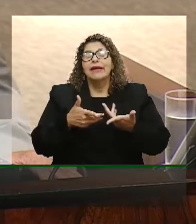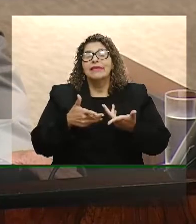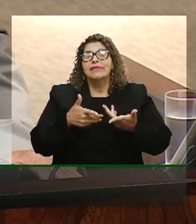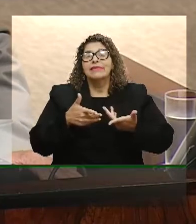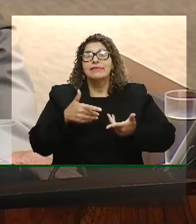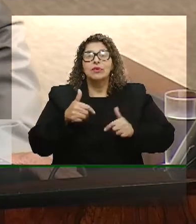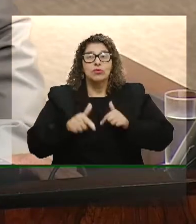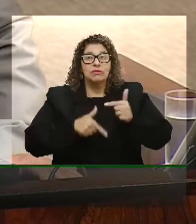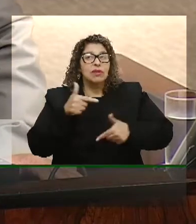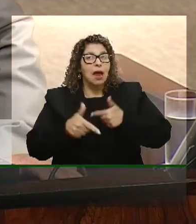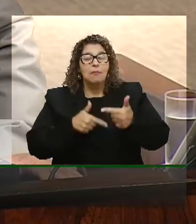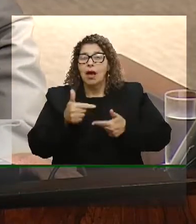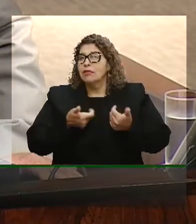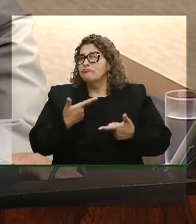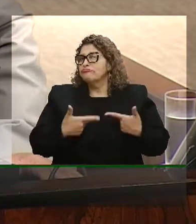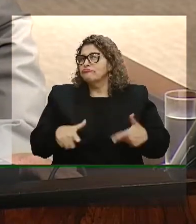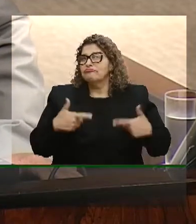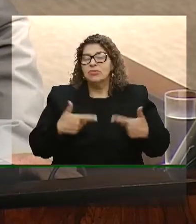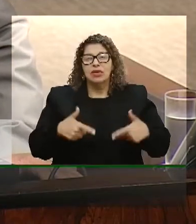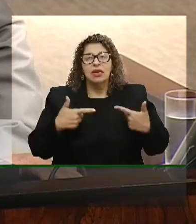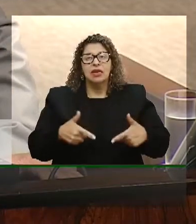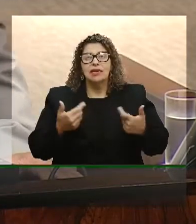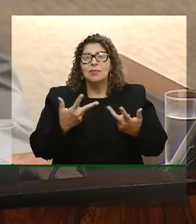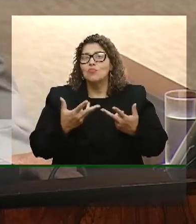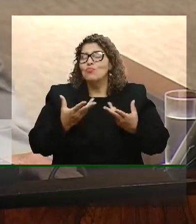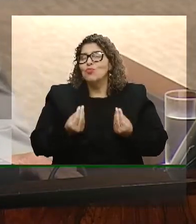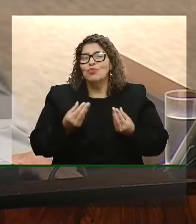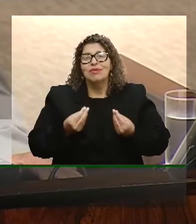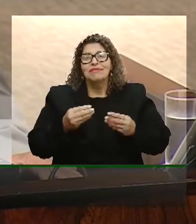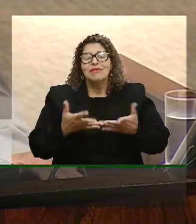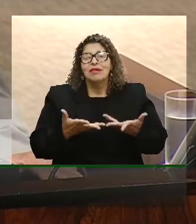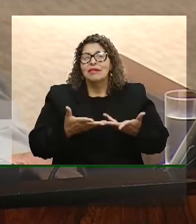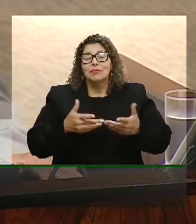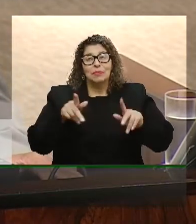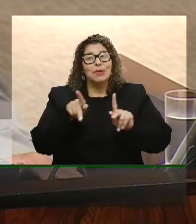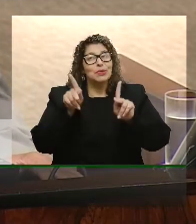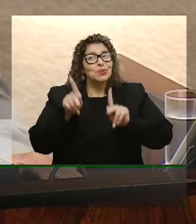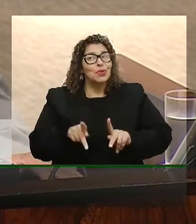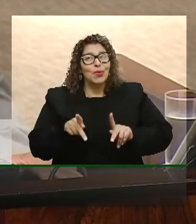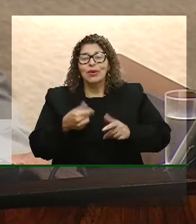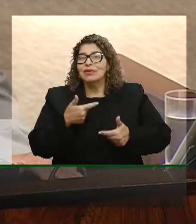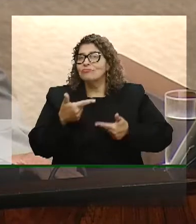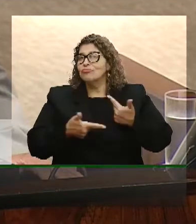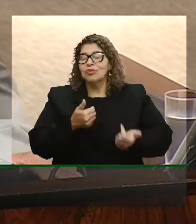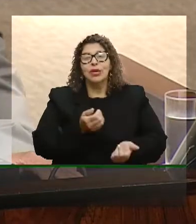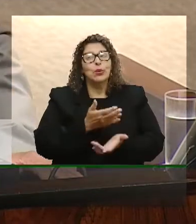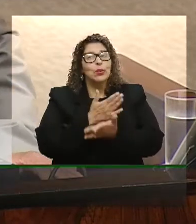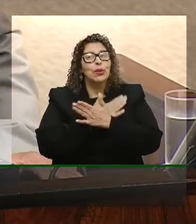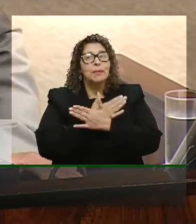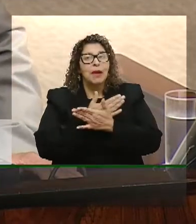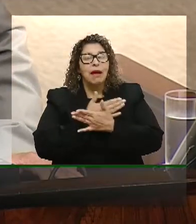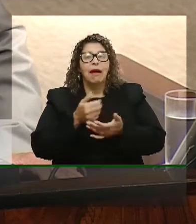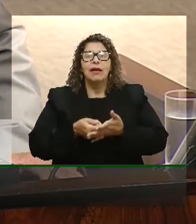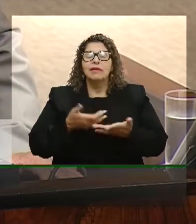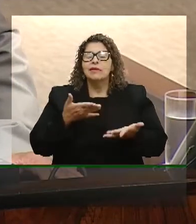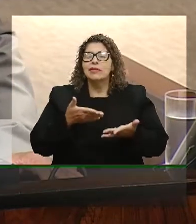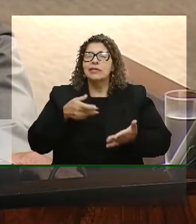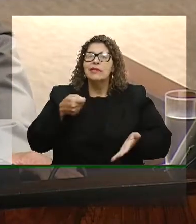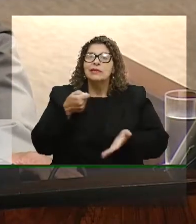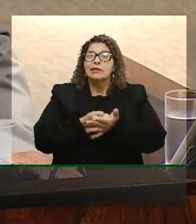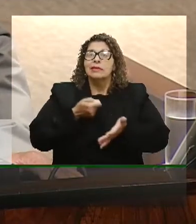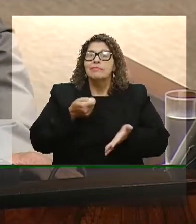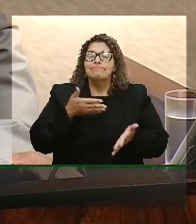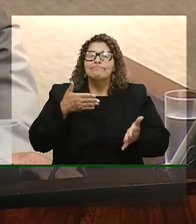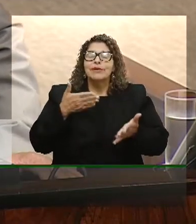ficamos com um exército de trabalhadores desempregados pressionando aqueles que estão empregados para